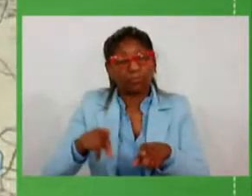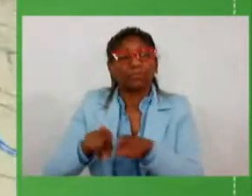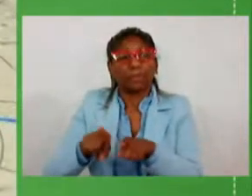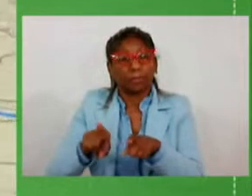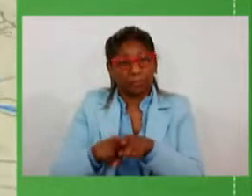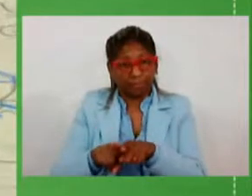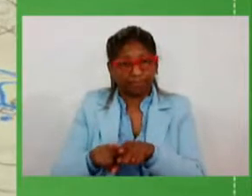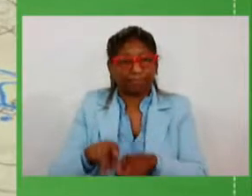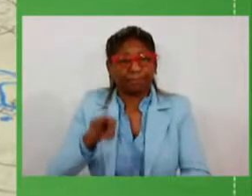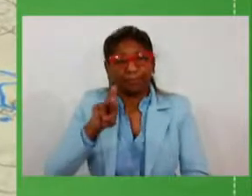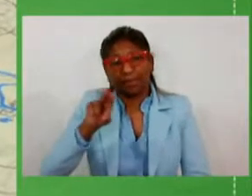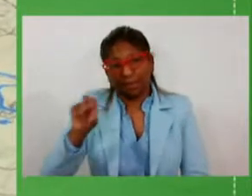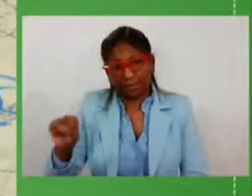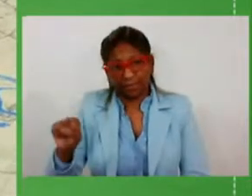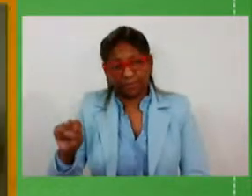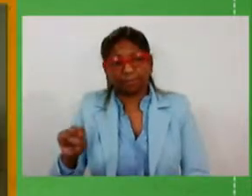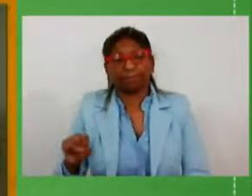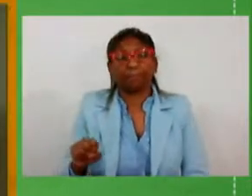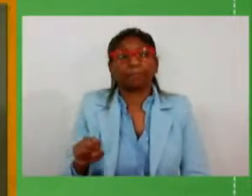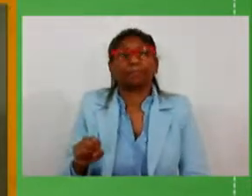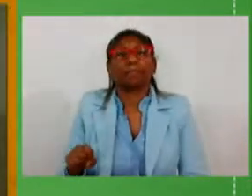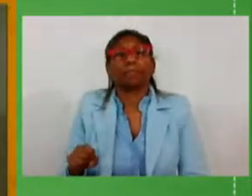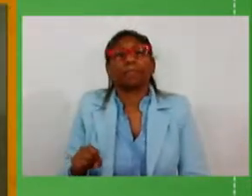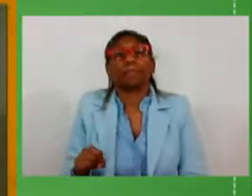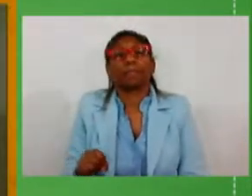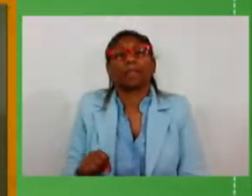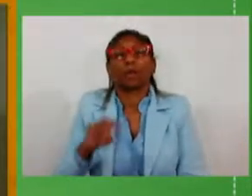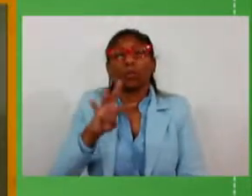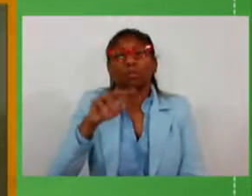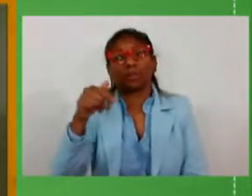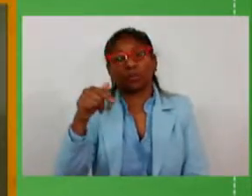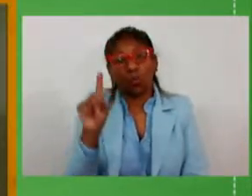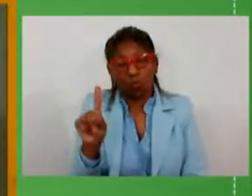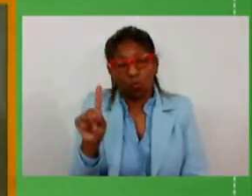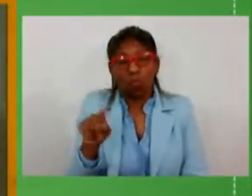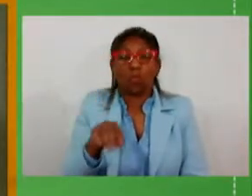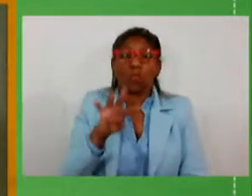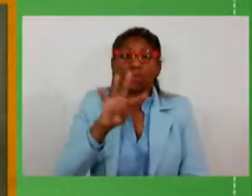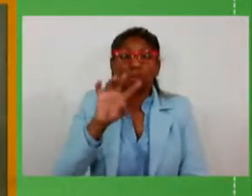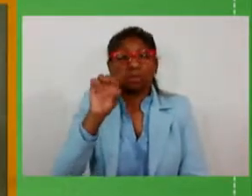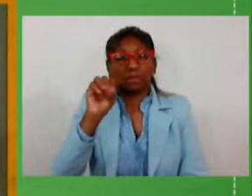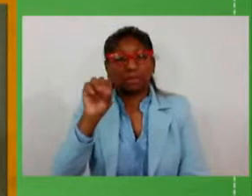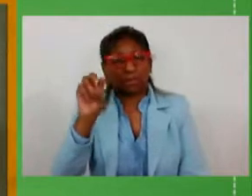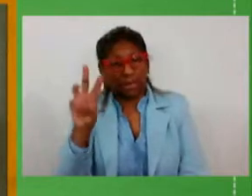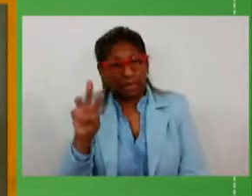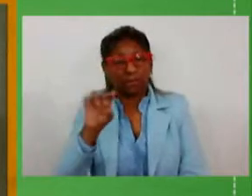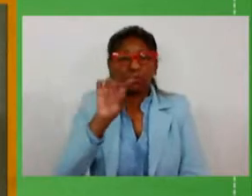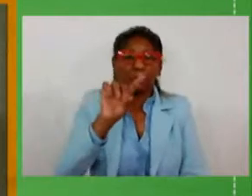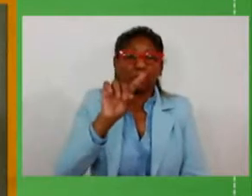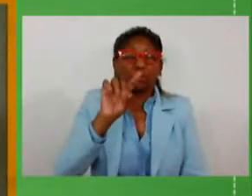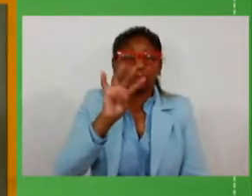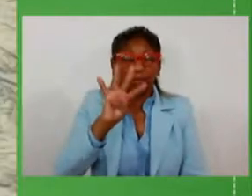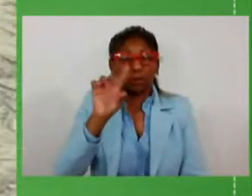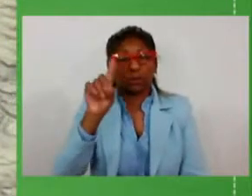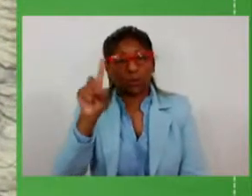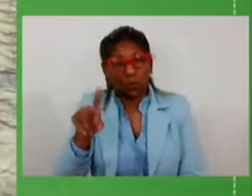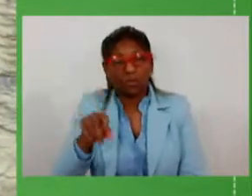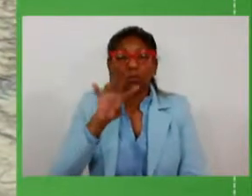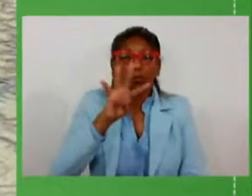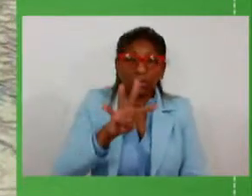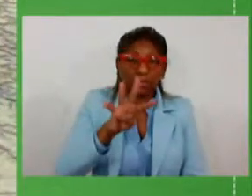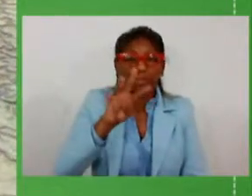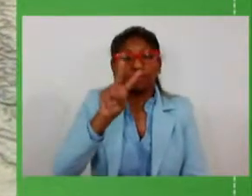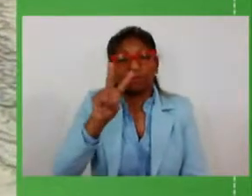rodovias como a 471 403 412 128 129